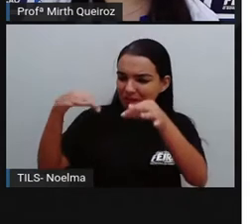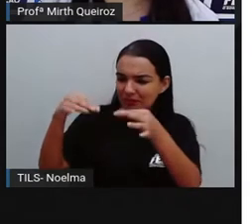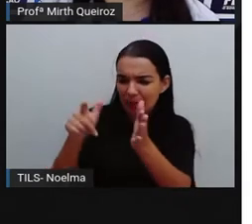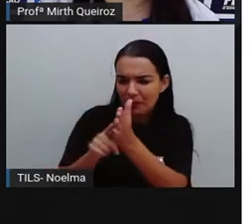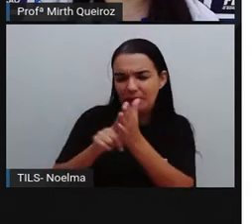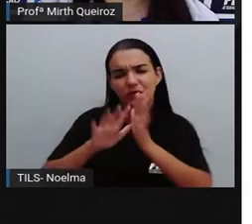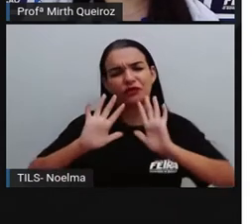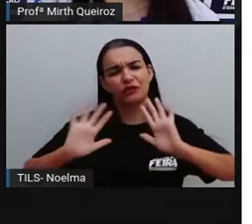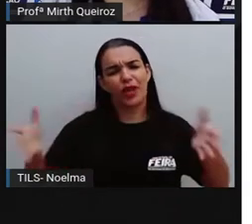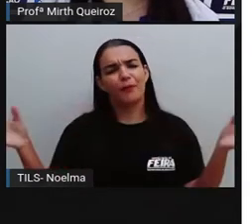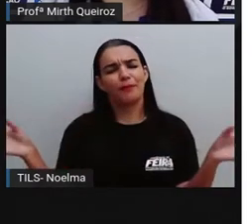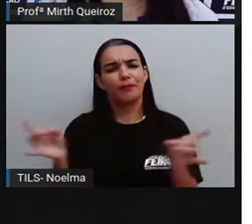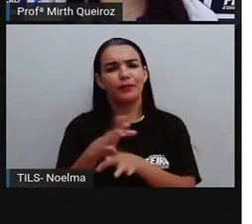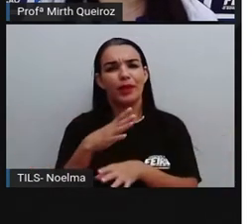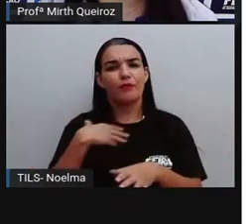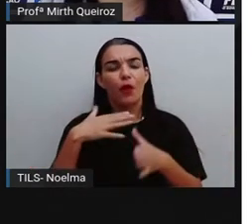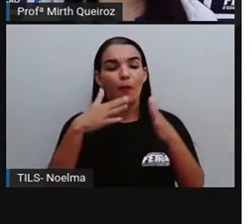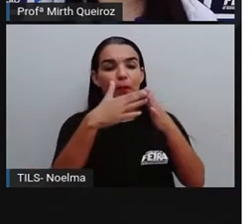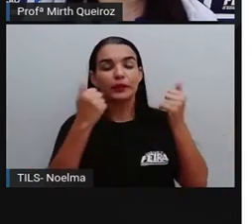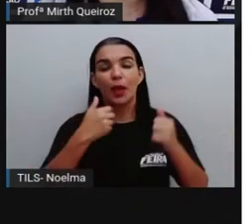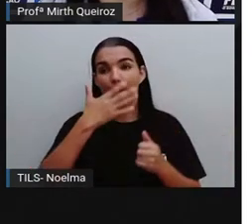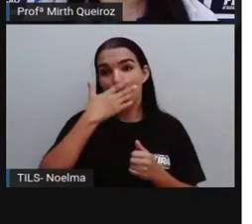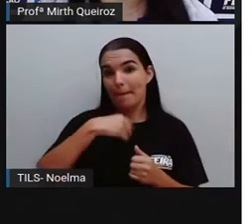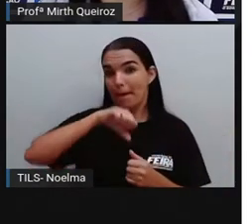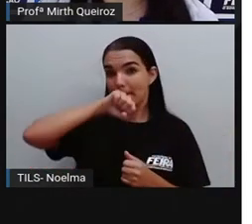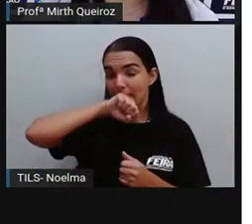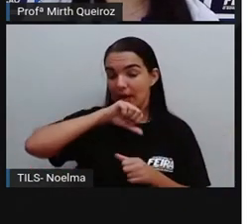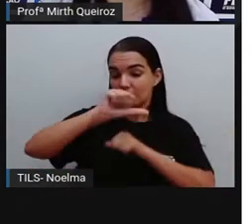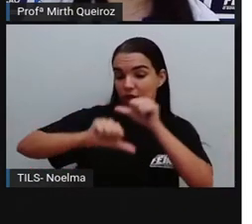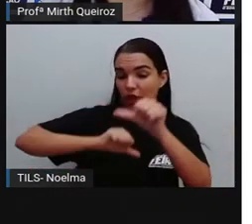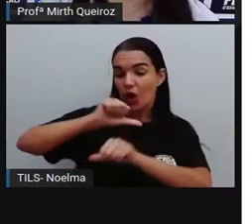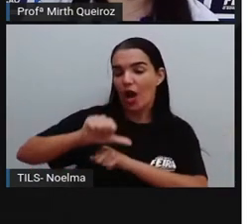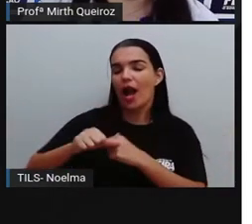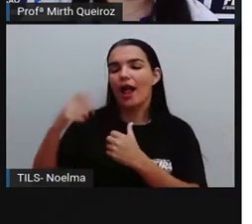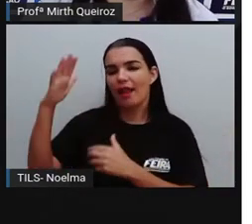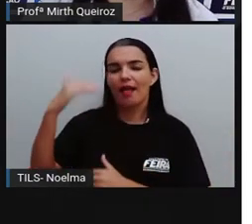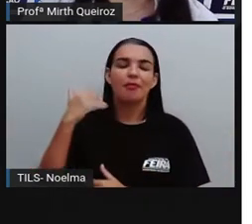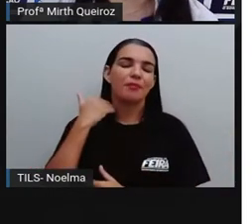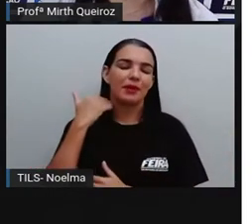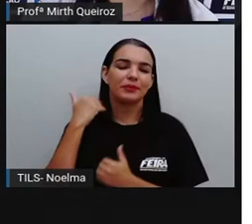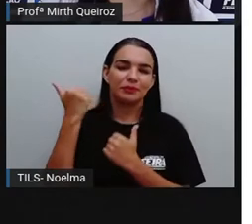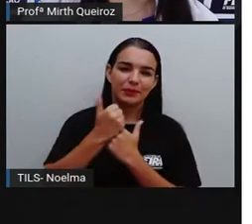já era. Vou pedir para o meu pai trocar no banco.